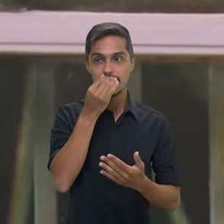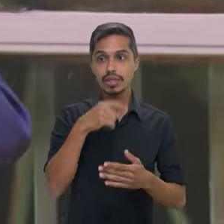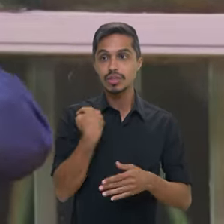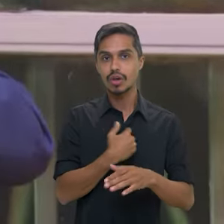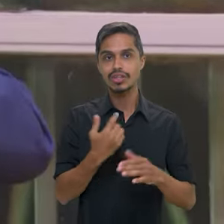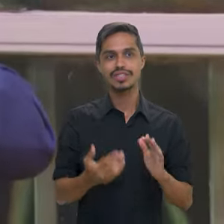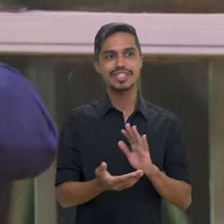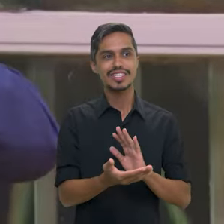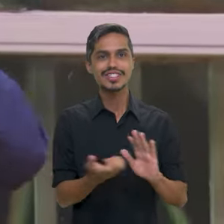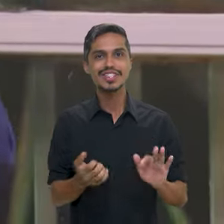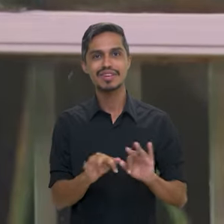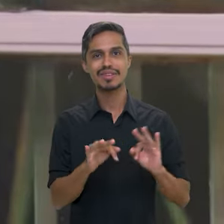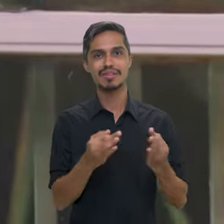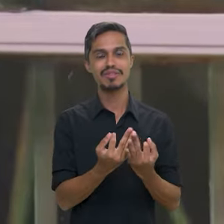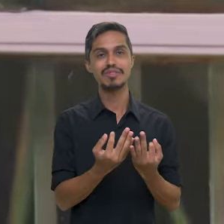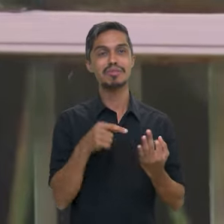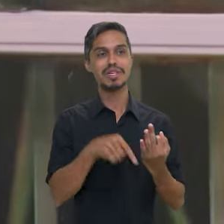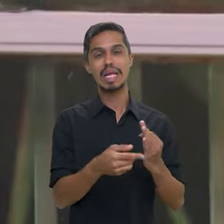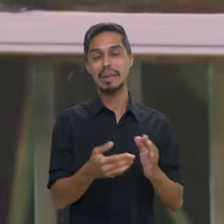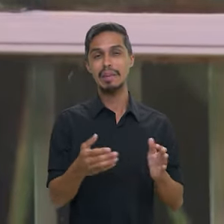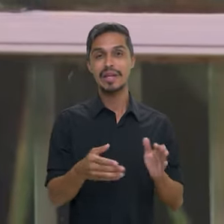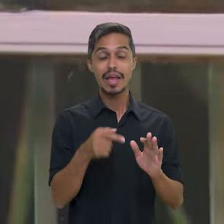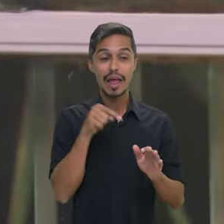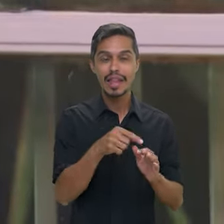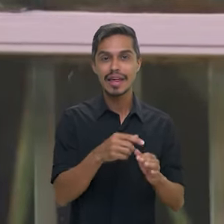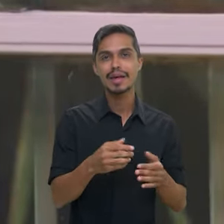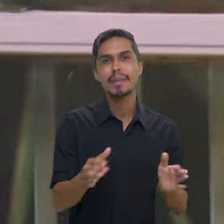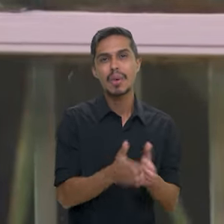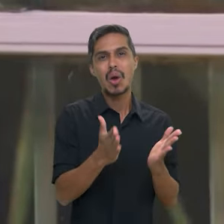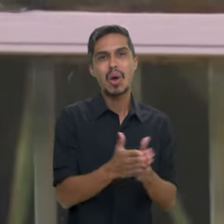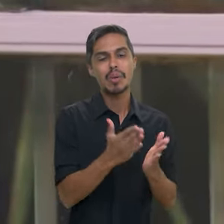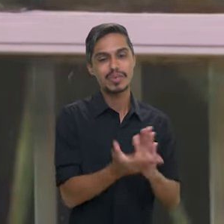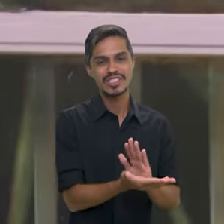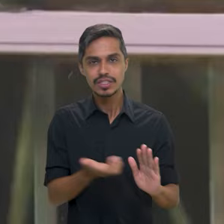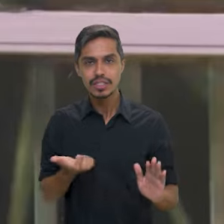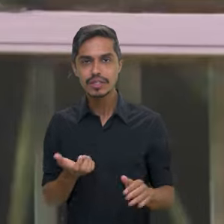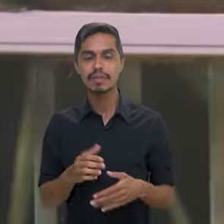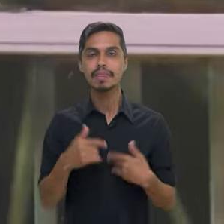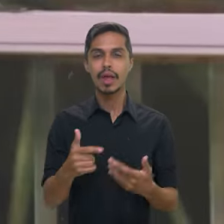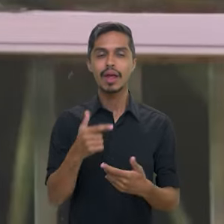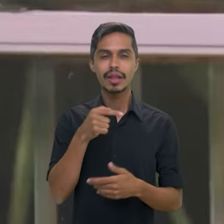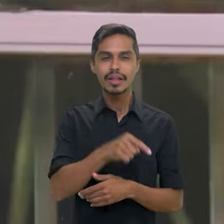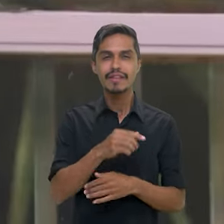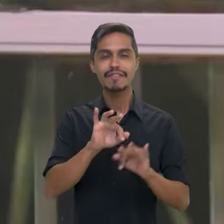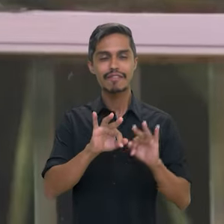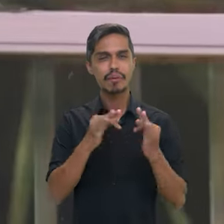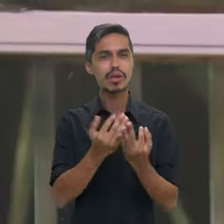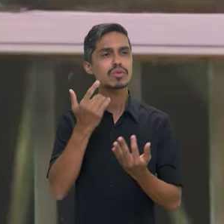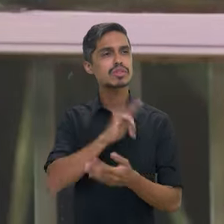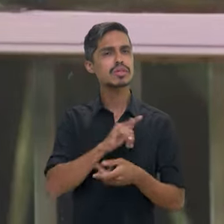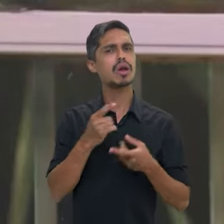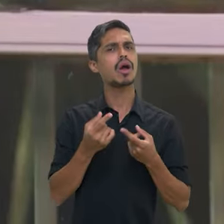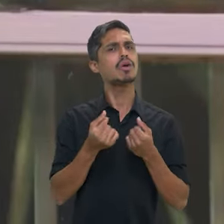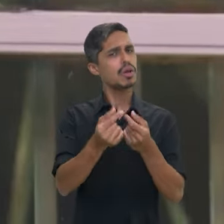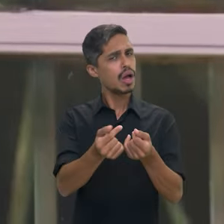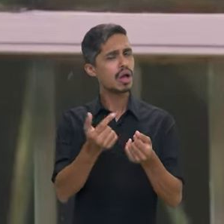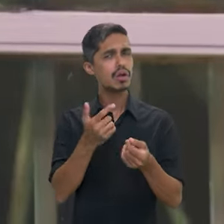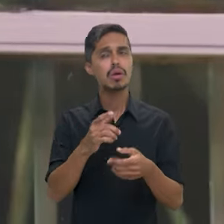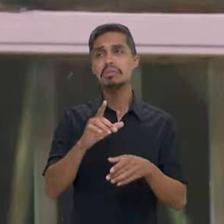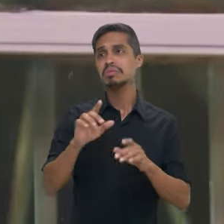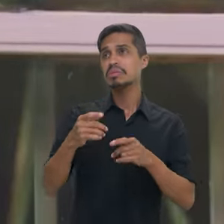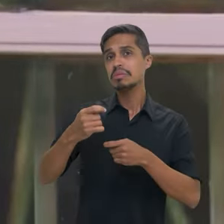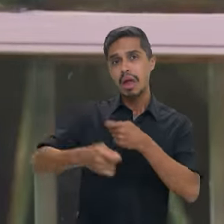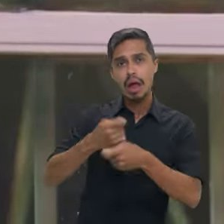Quando a gente dá ali todo um apoio para aquela família alcançar uma condição de renda, seja com uma